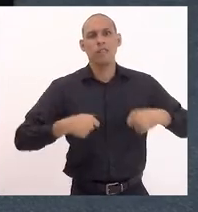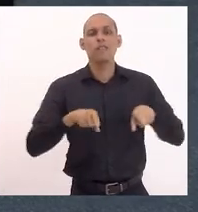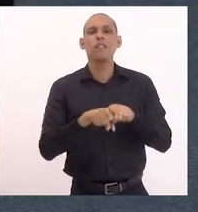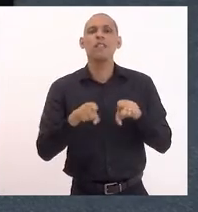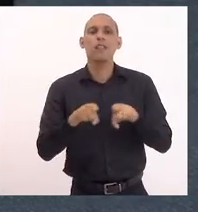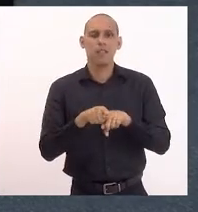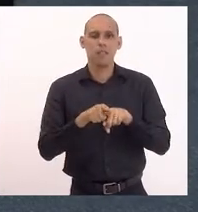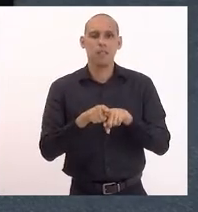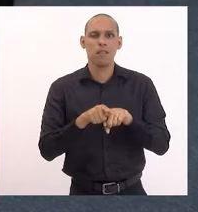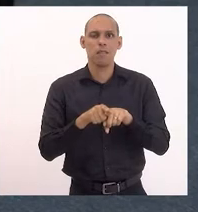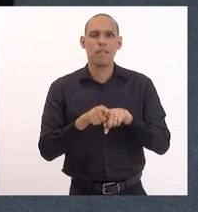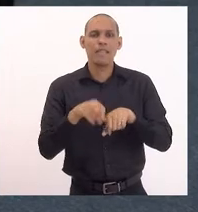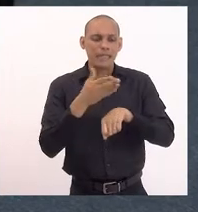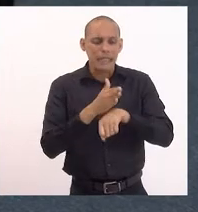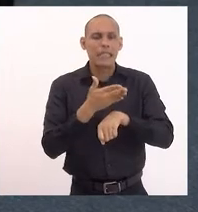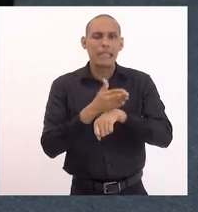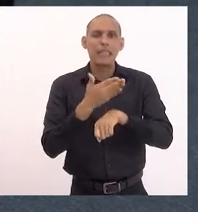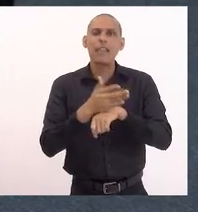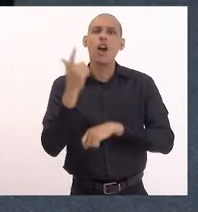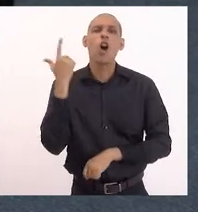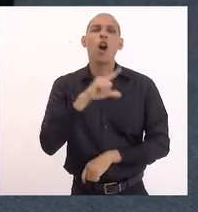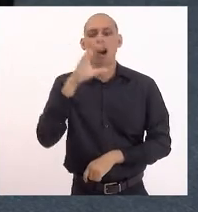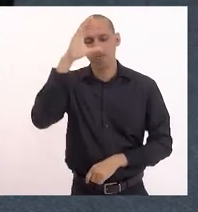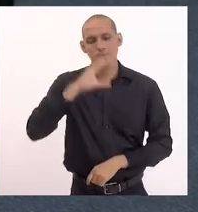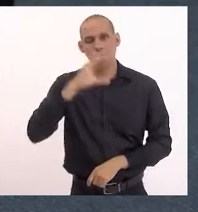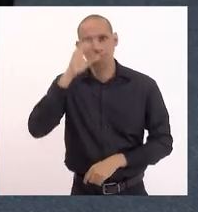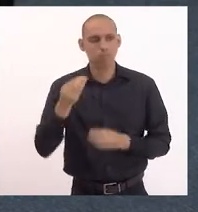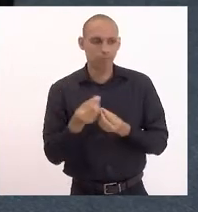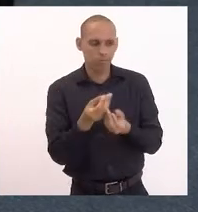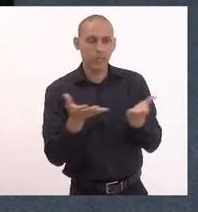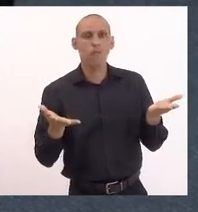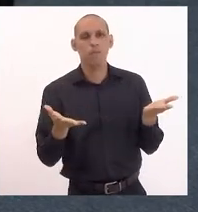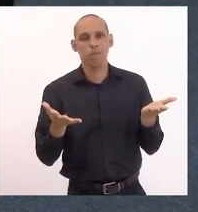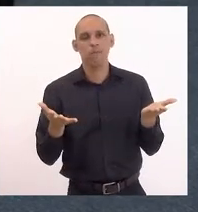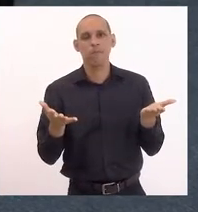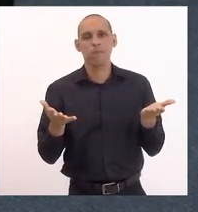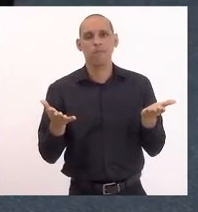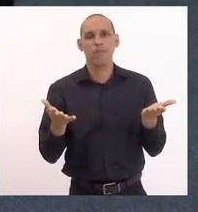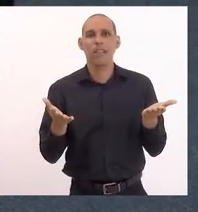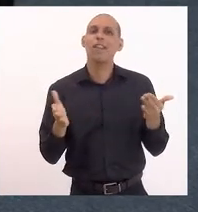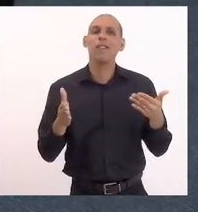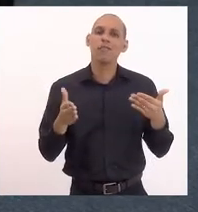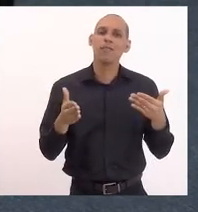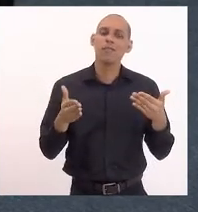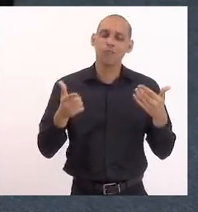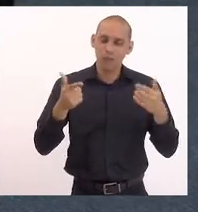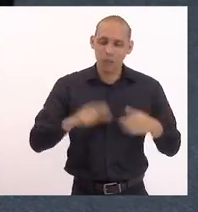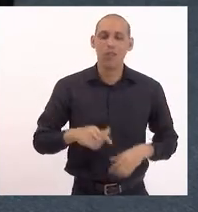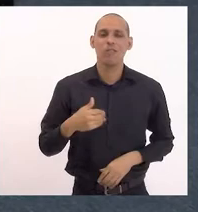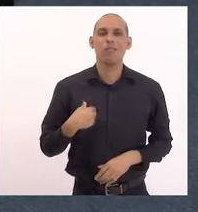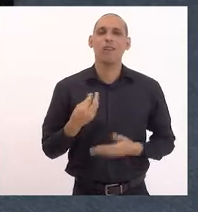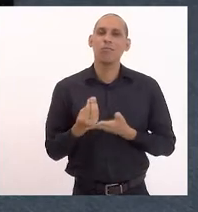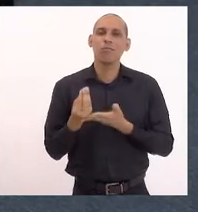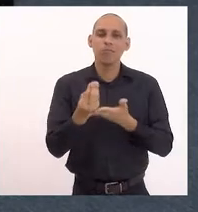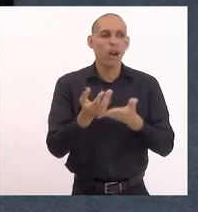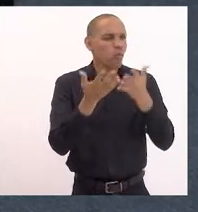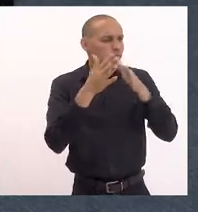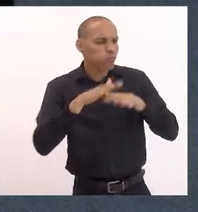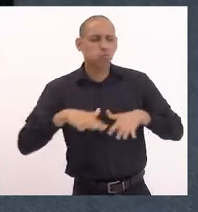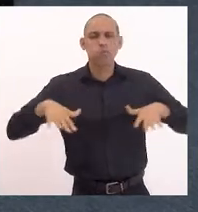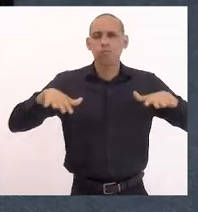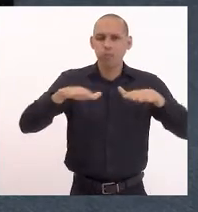tudo, o exercício da cidadania destes que vêm para cá. Fecho novamente oferecendo a coautoria a todos os